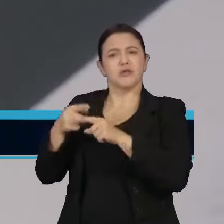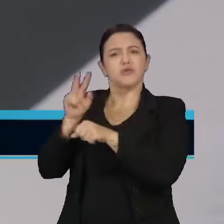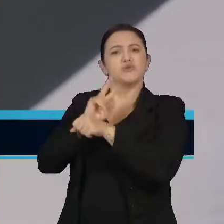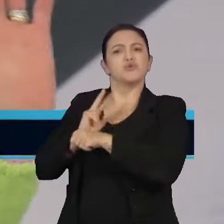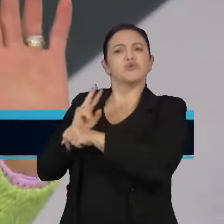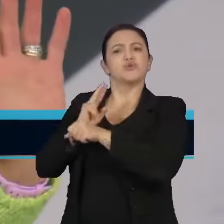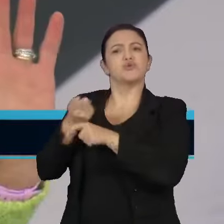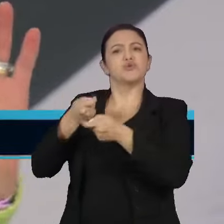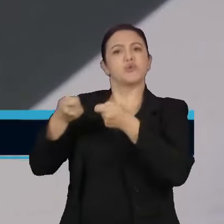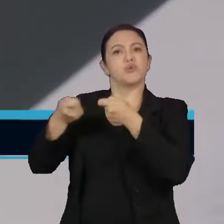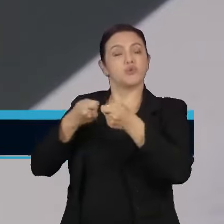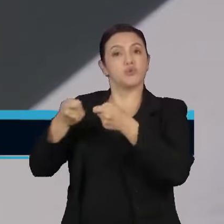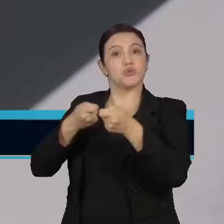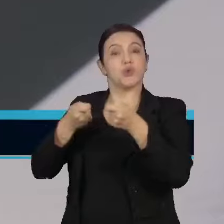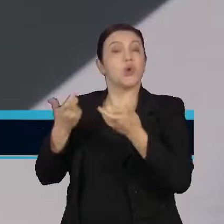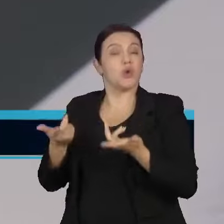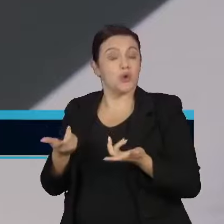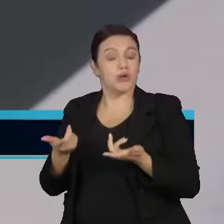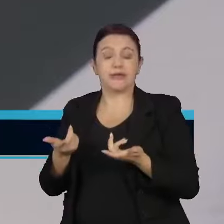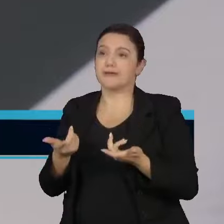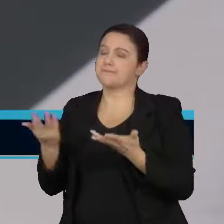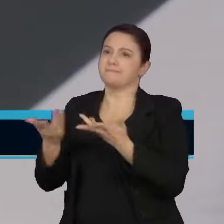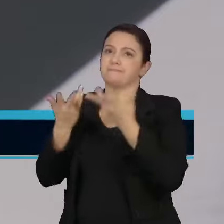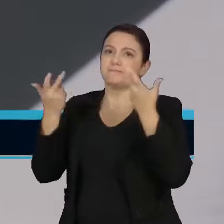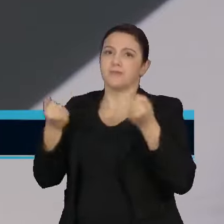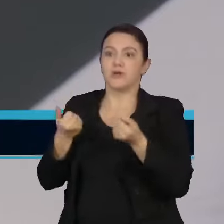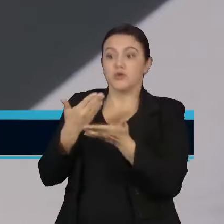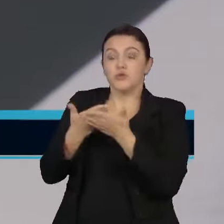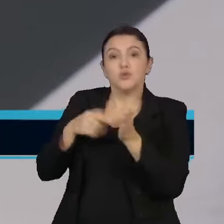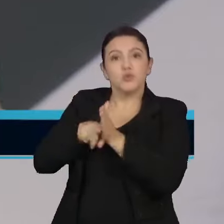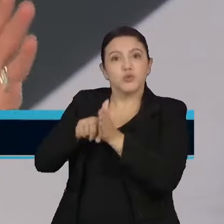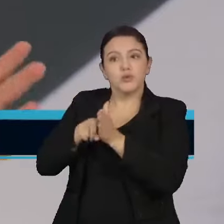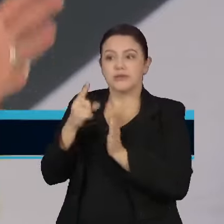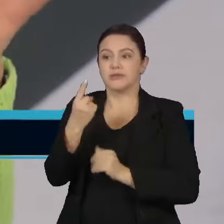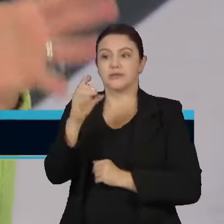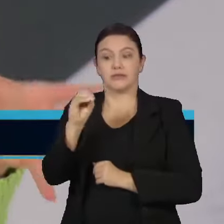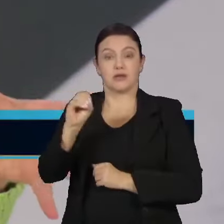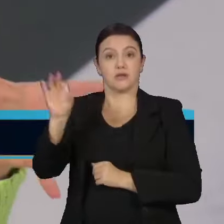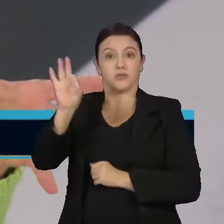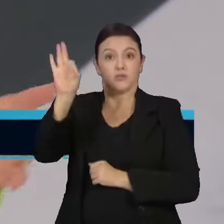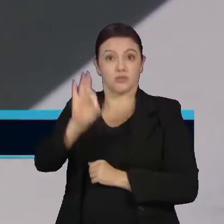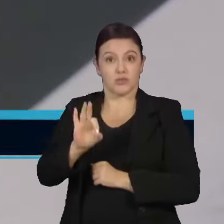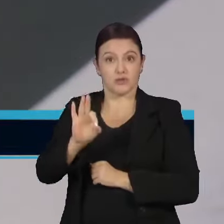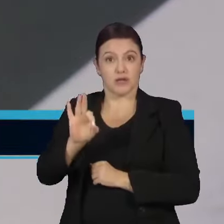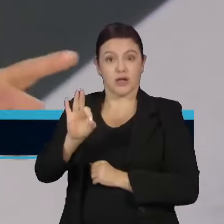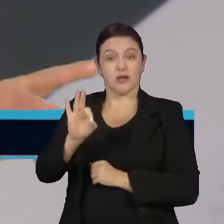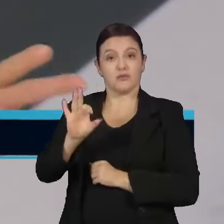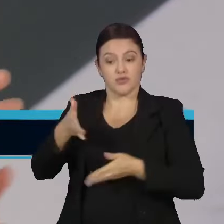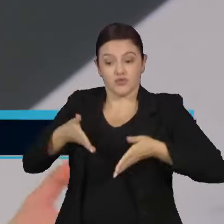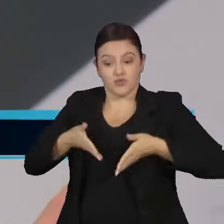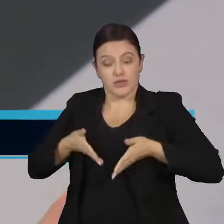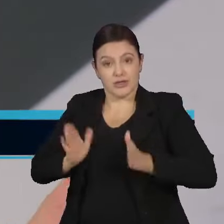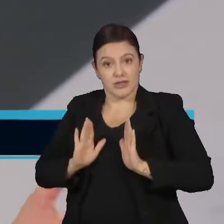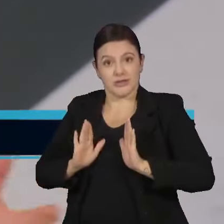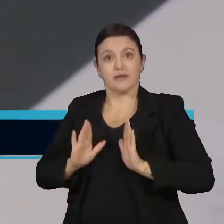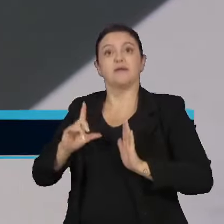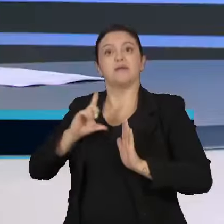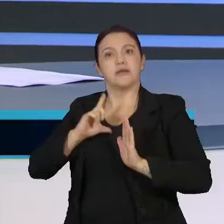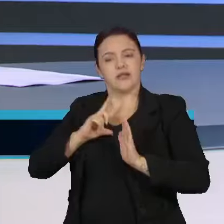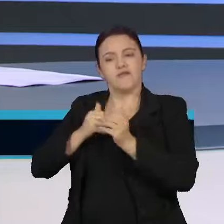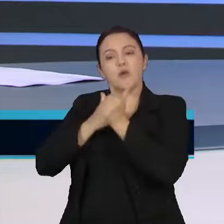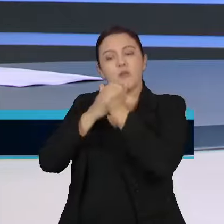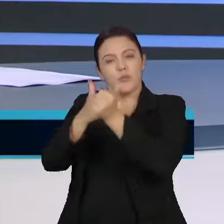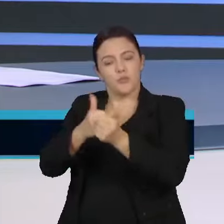é invejável. Se você for ler o estudo, 100% dos nascimentos naquela época foram seguidos por nove meses.